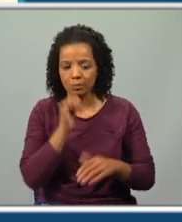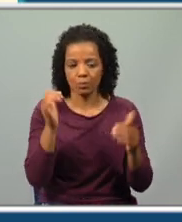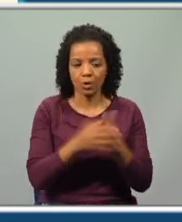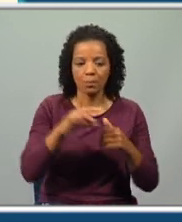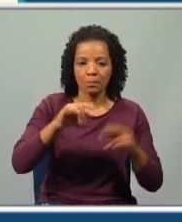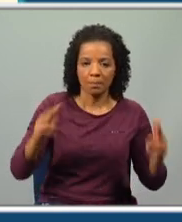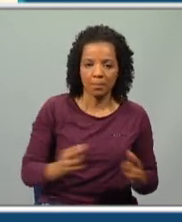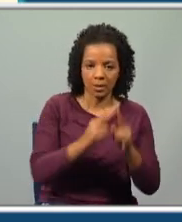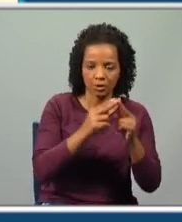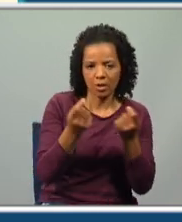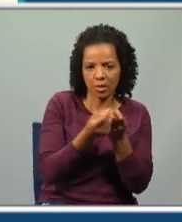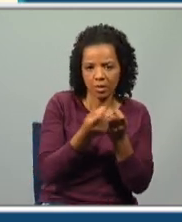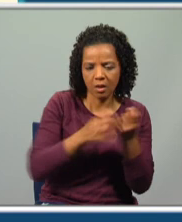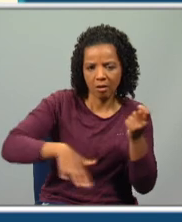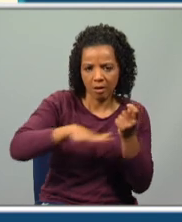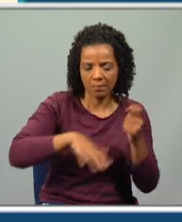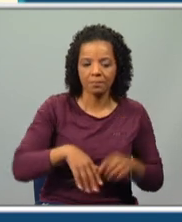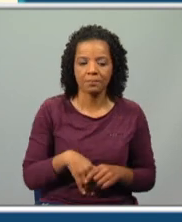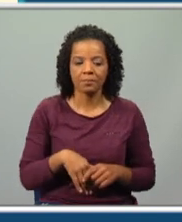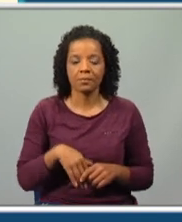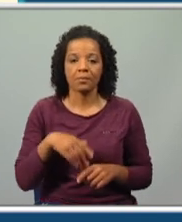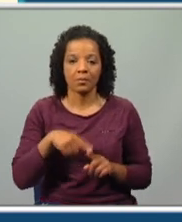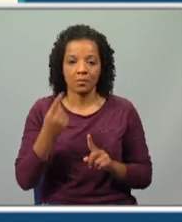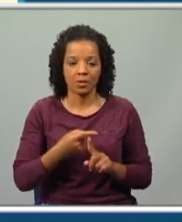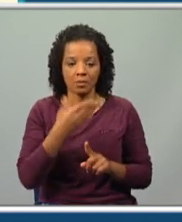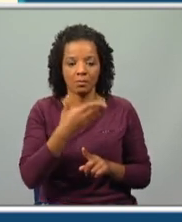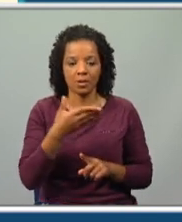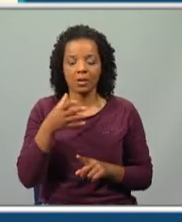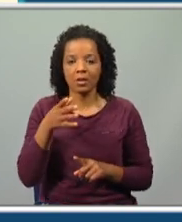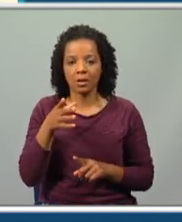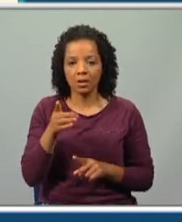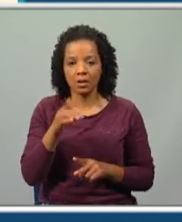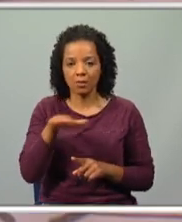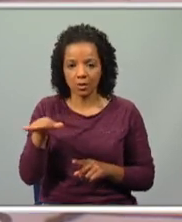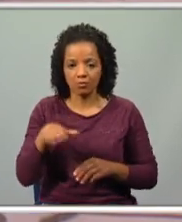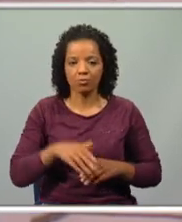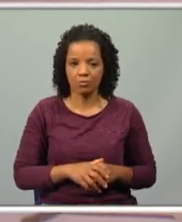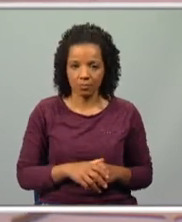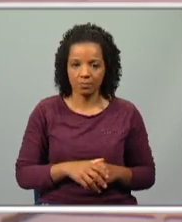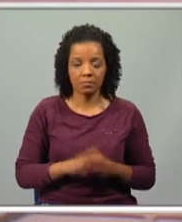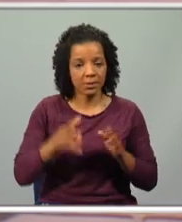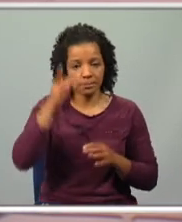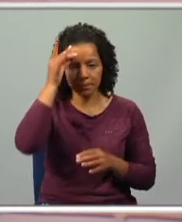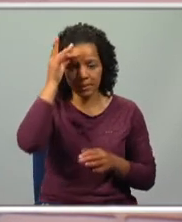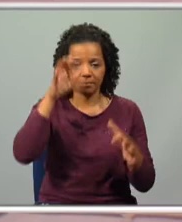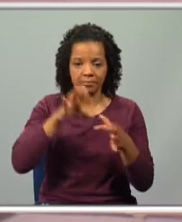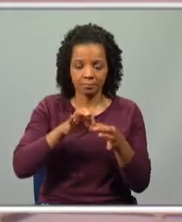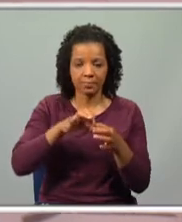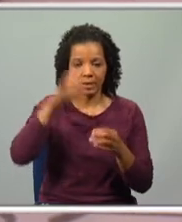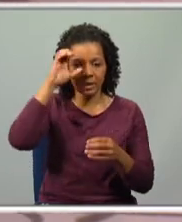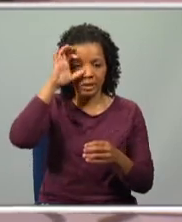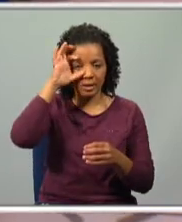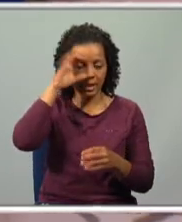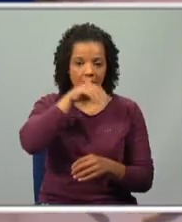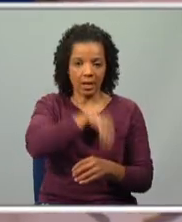Paris, nos arredores, em Naí, em 1900. Isto é o que tens de saber sobre essa do Queiroz para já.